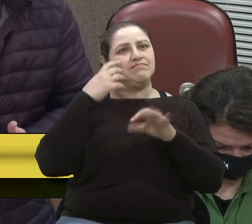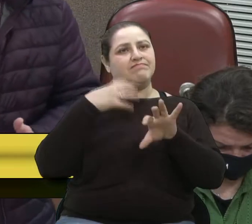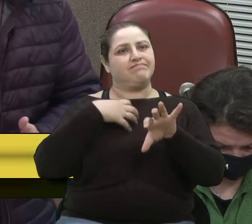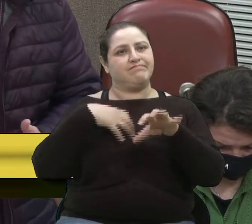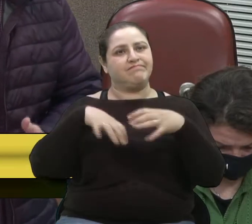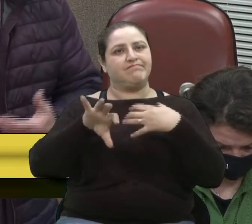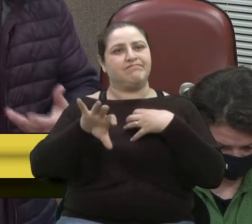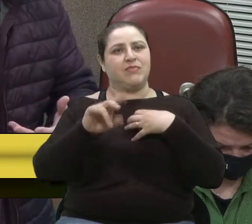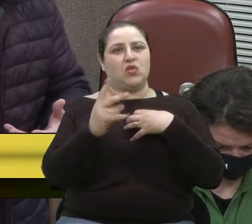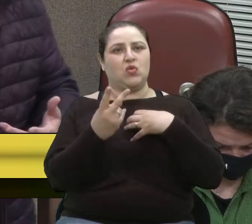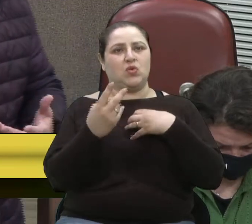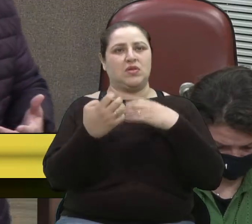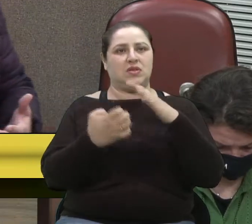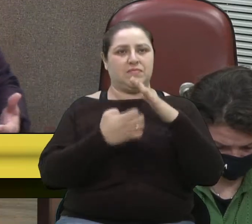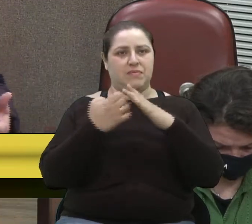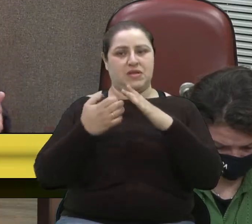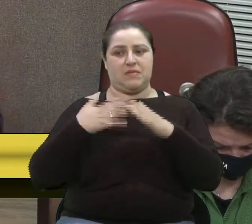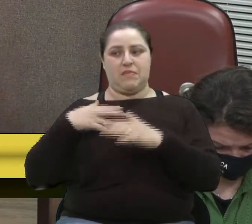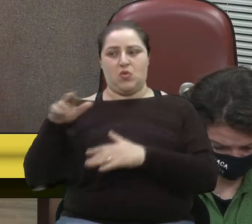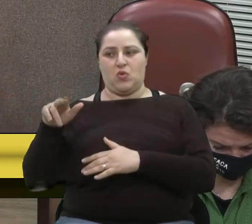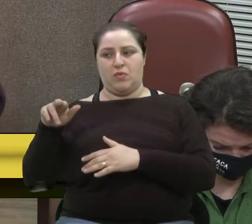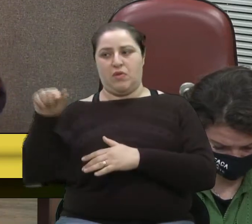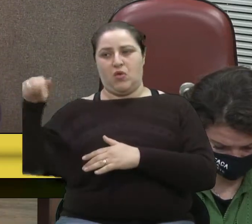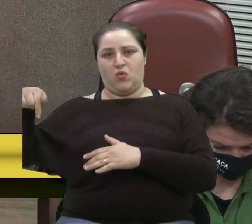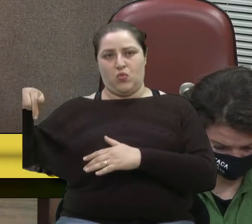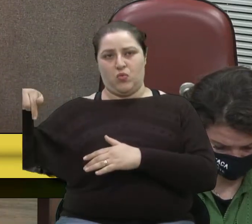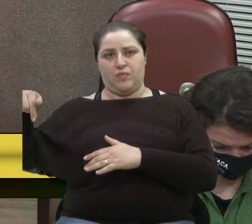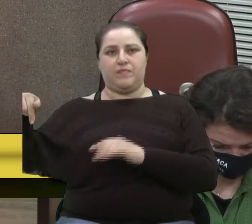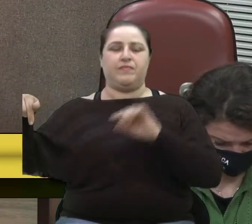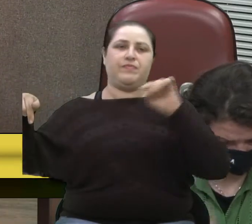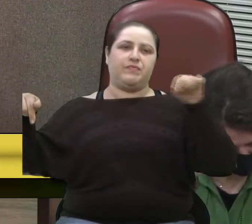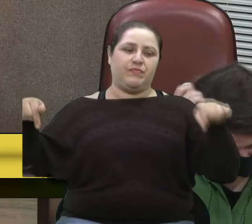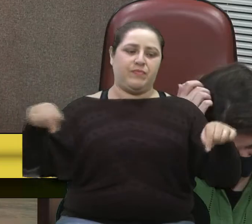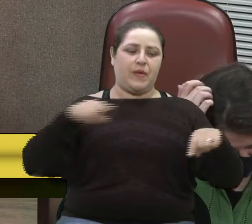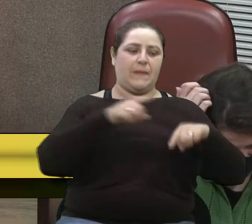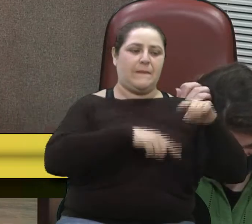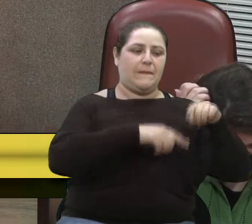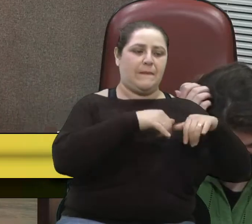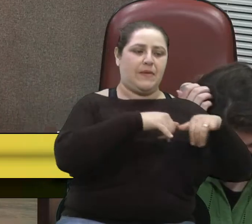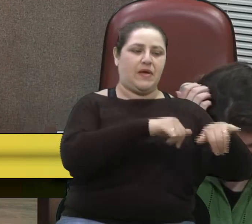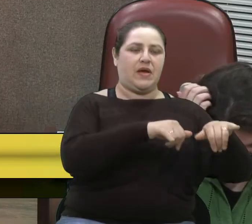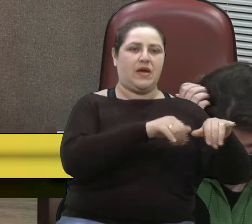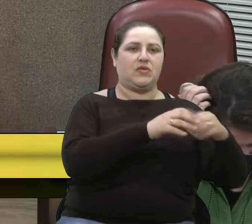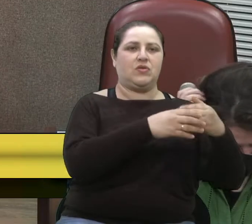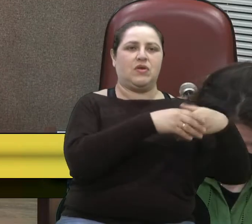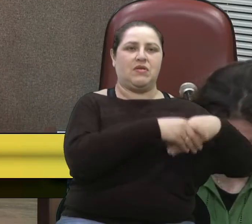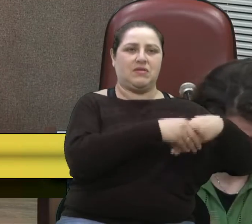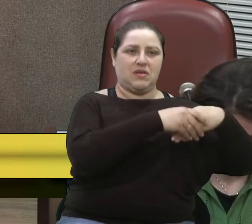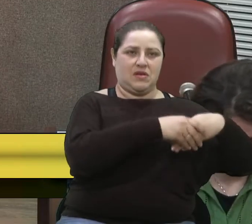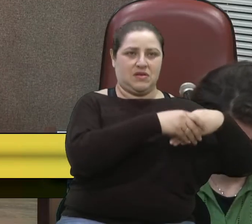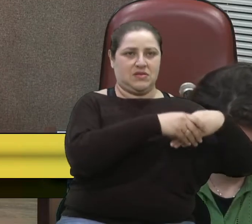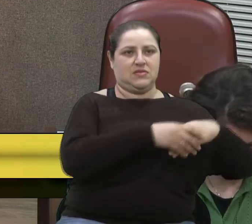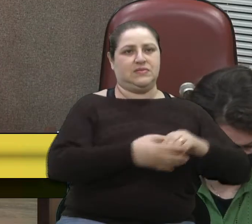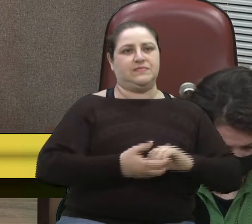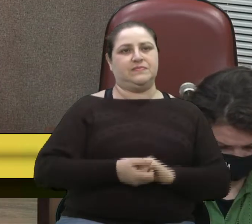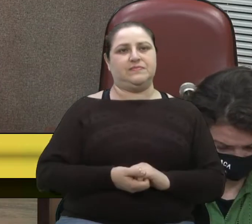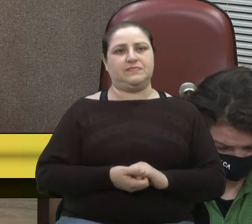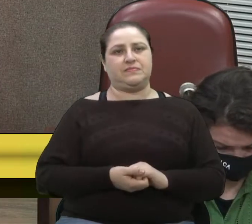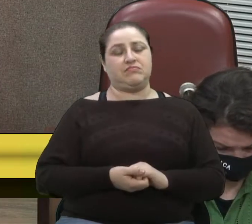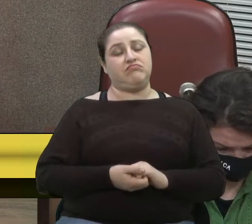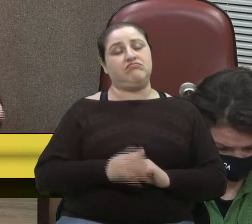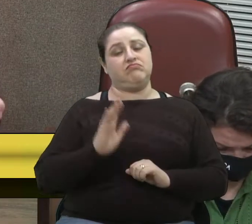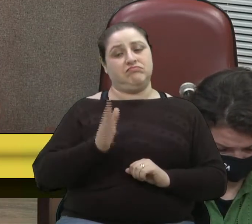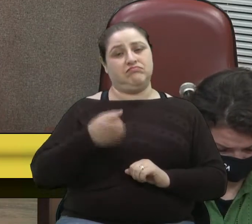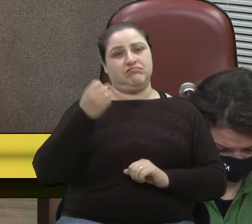e a empresa dos supermercados Andréas. como disse, eles